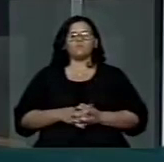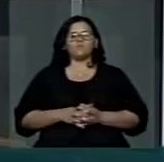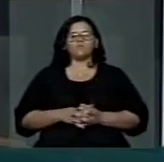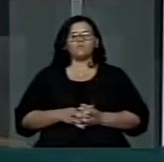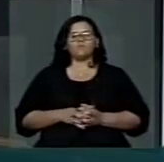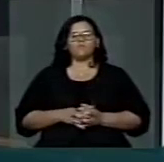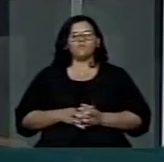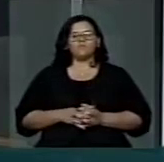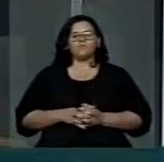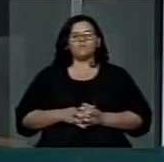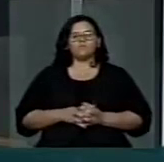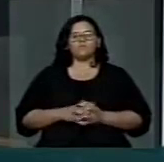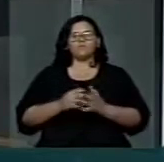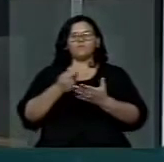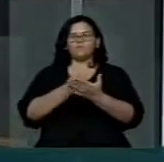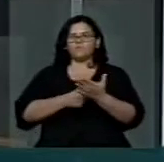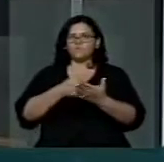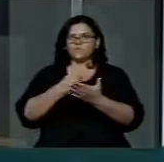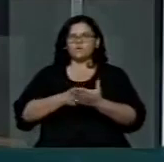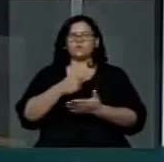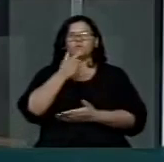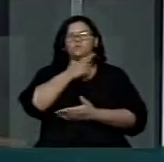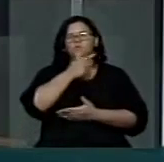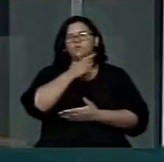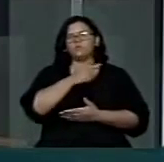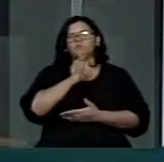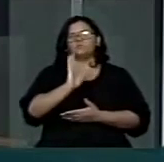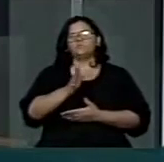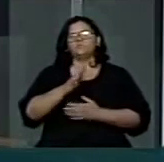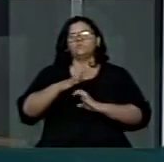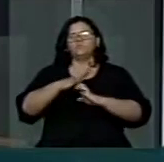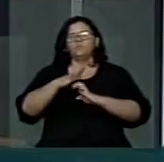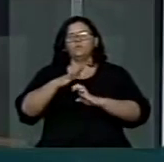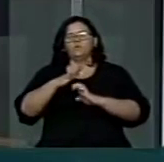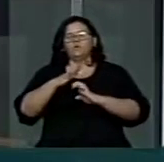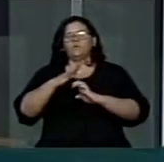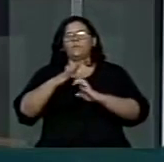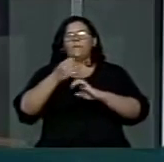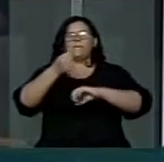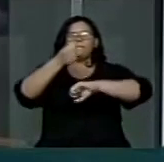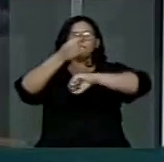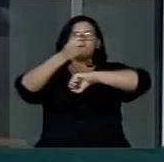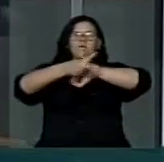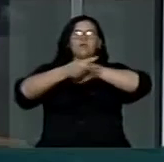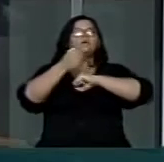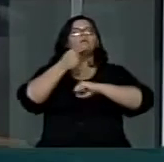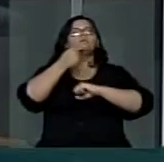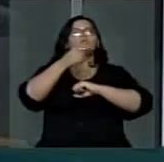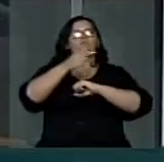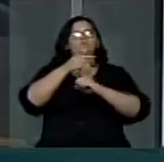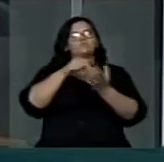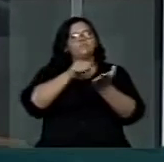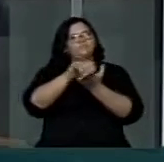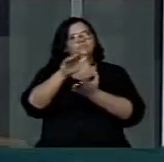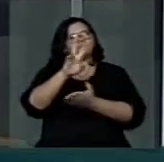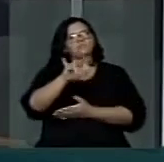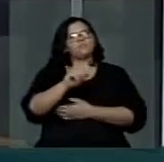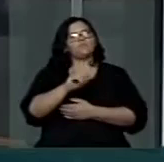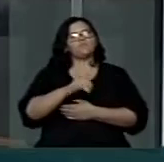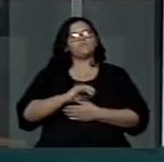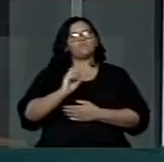trabalhadores sido pressionados, têm tido os seus empregos ameaçados, inclusive ameaçados de que, em conseguir